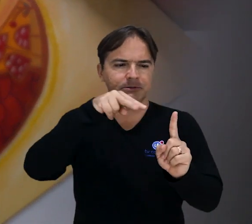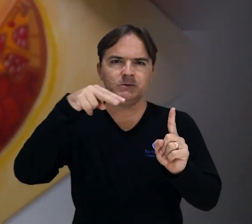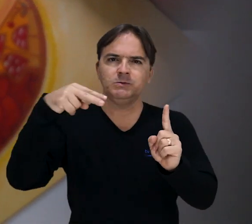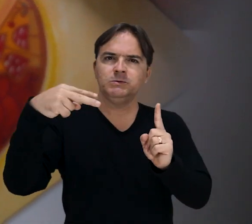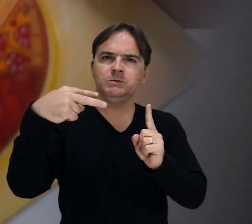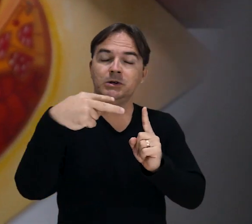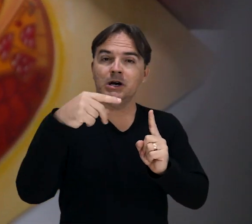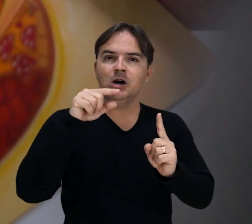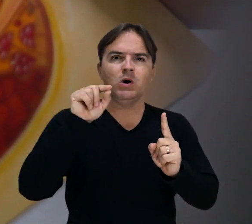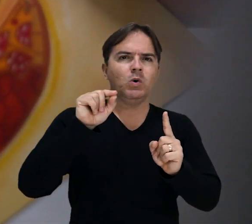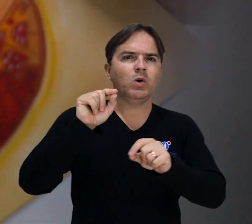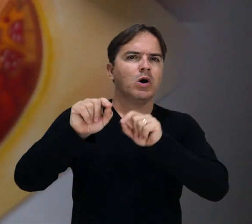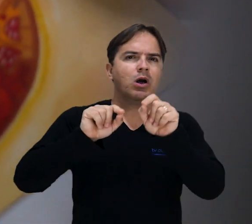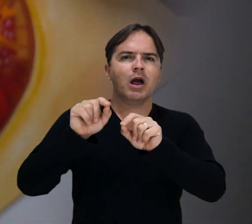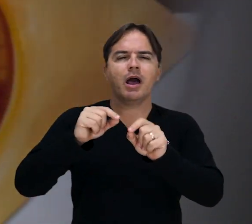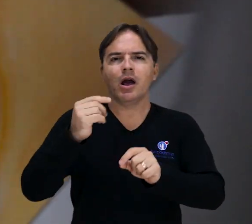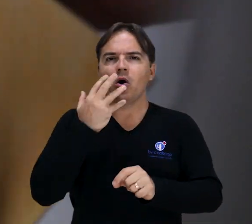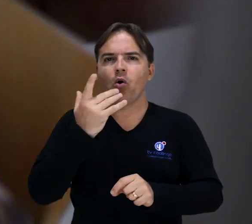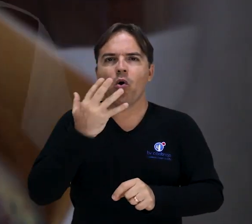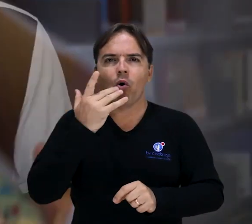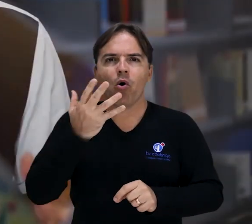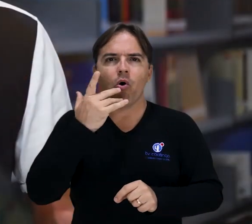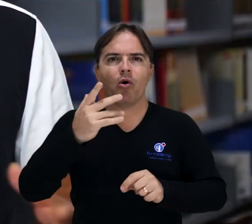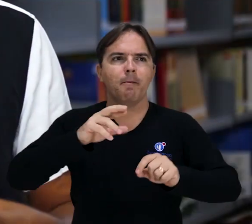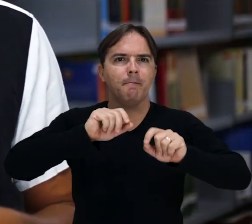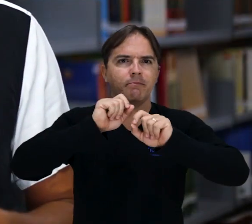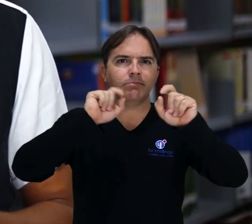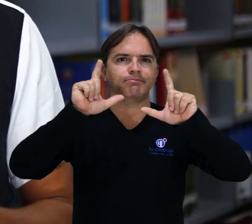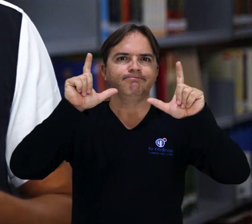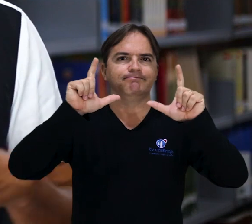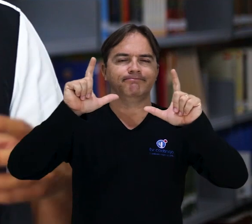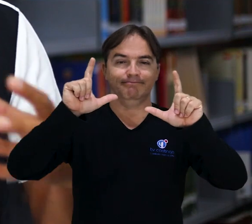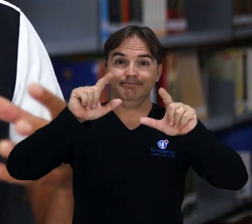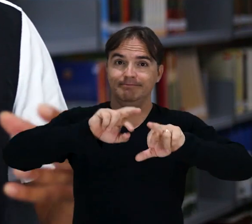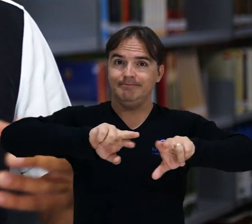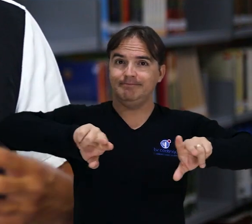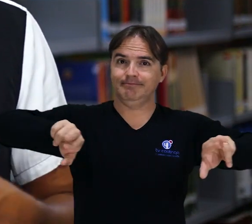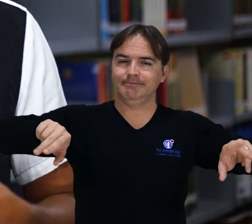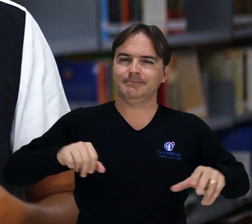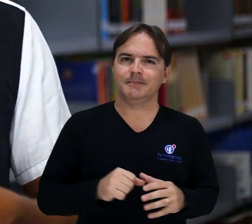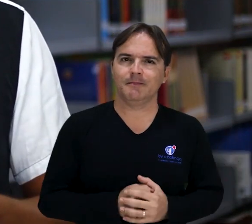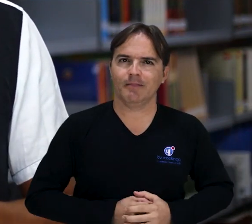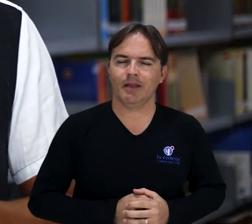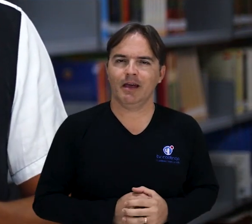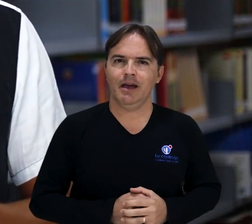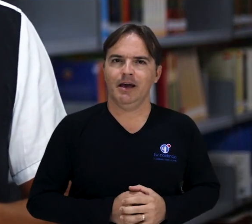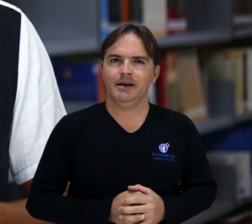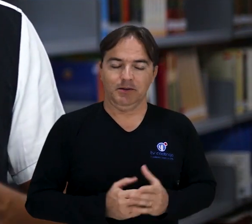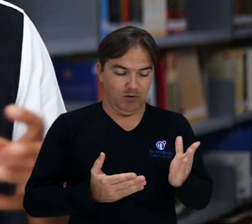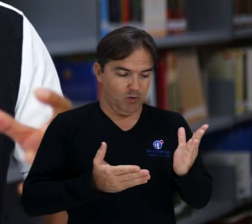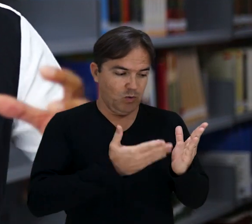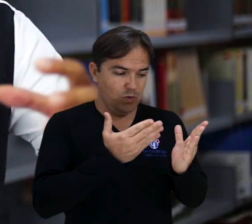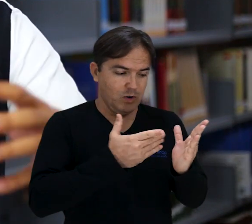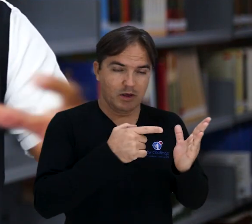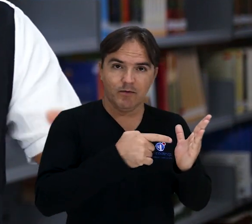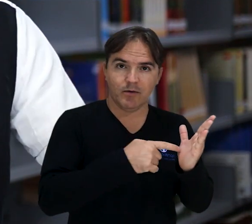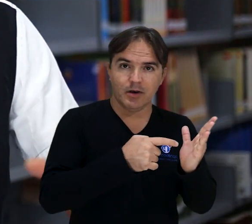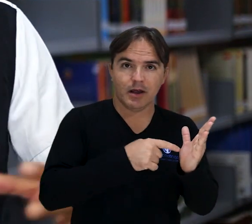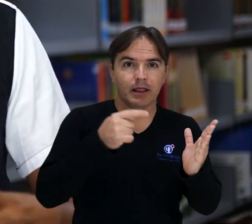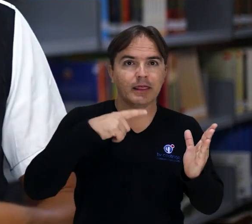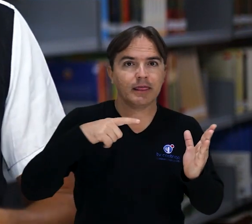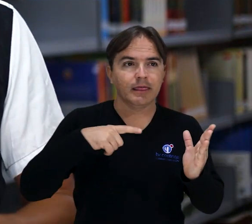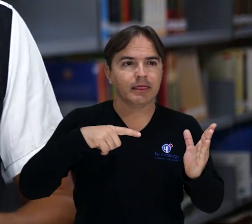colorido que desperta. Então, o Espírito das Cores traz essa ótica